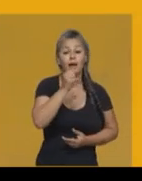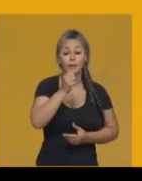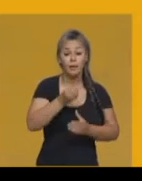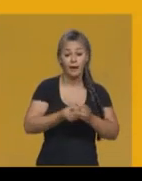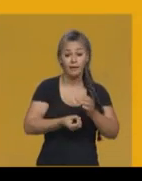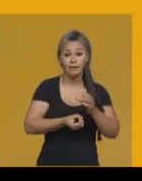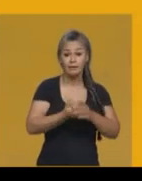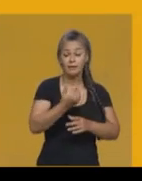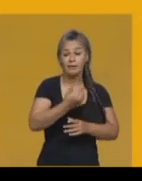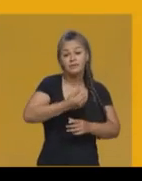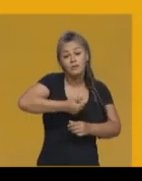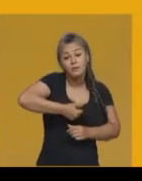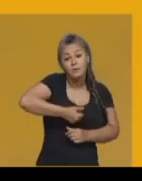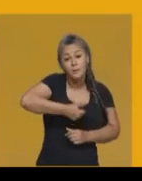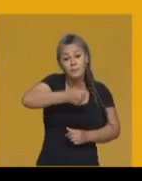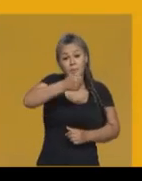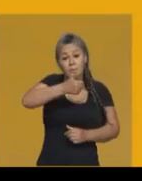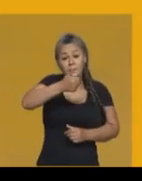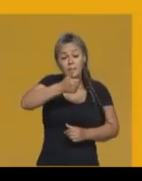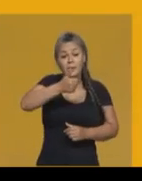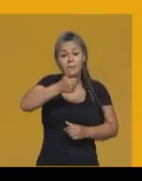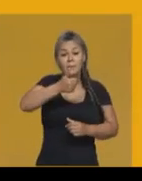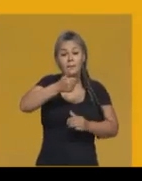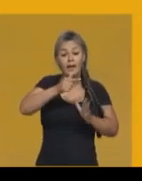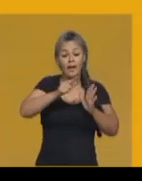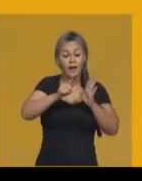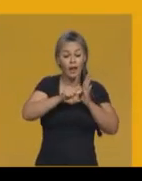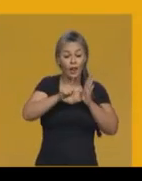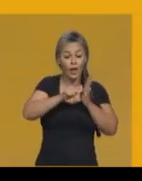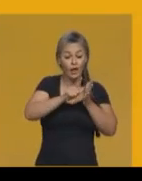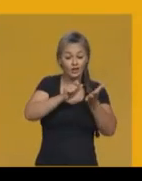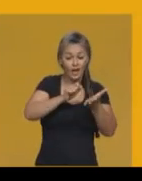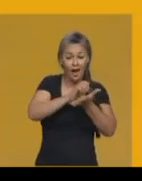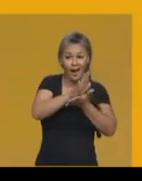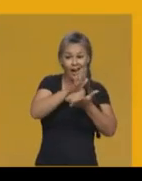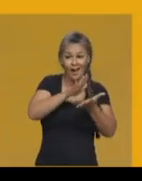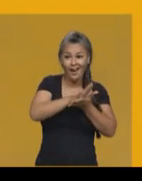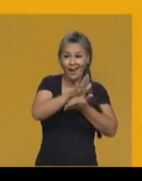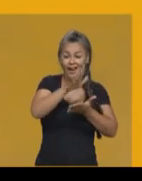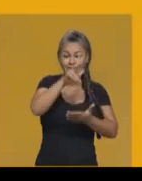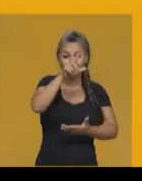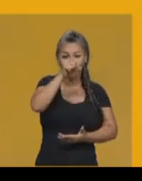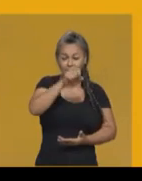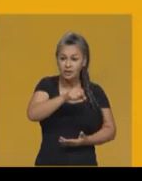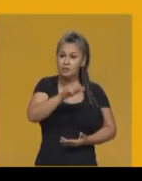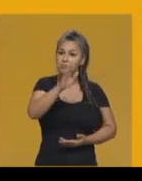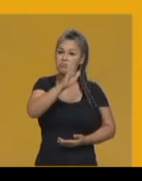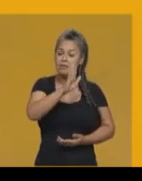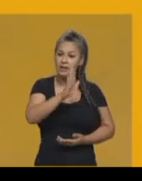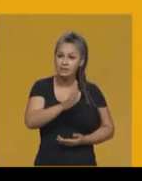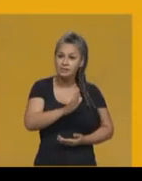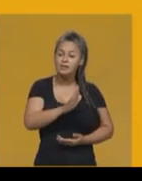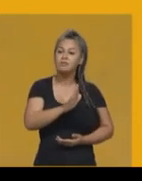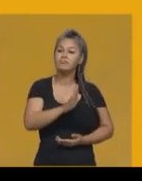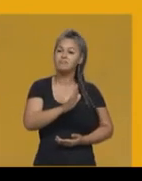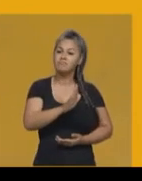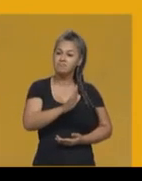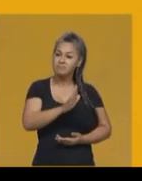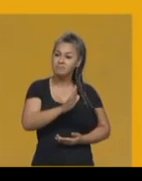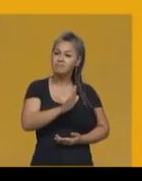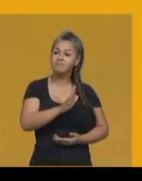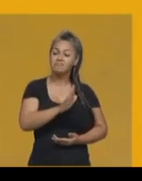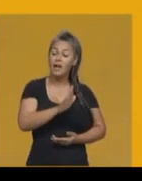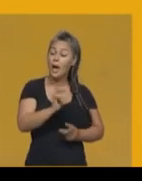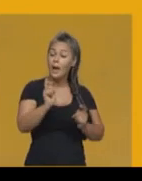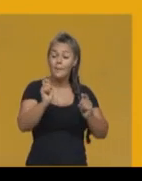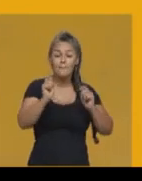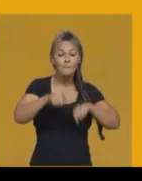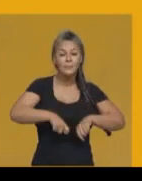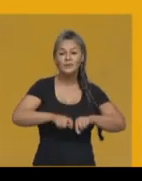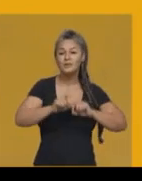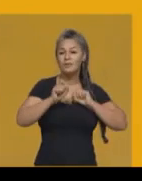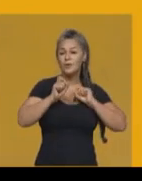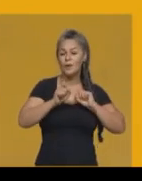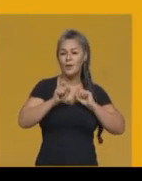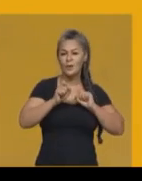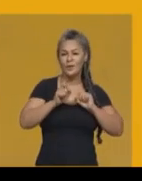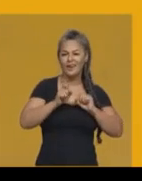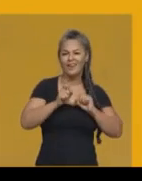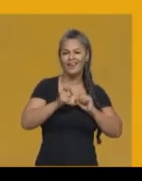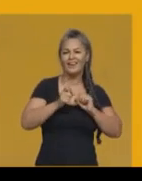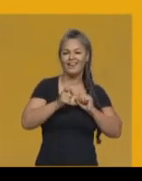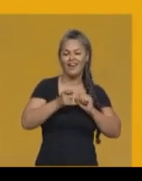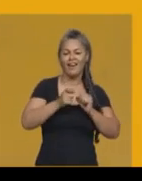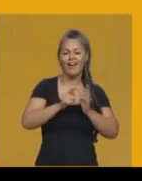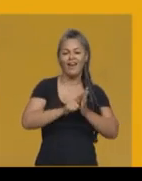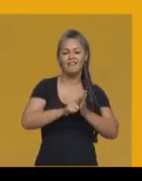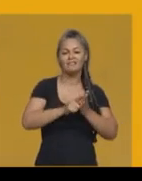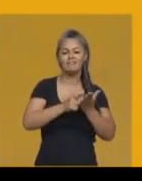do Brasil. Com isso foi possível a fundação de jornais, a